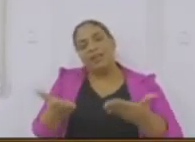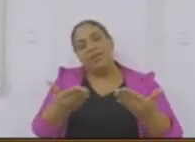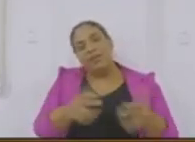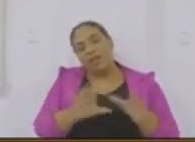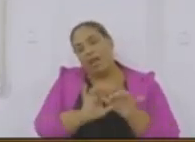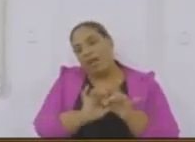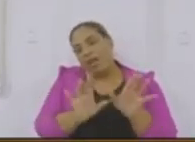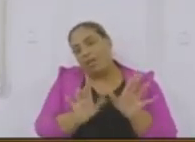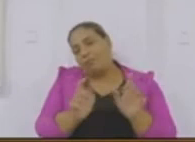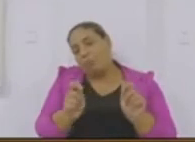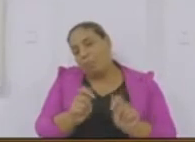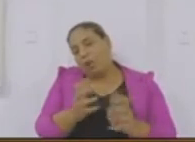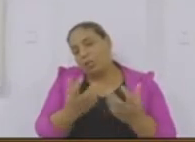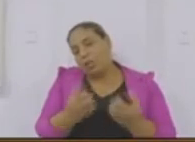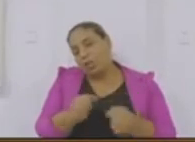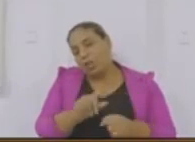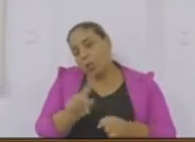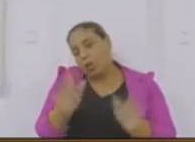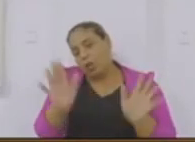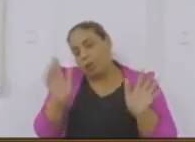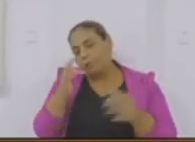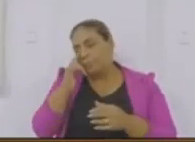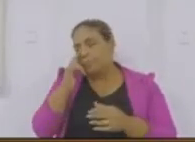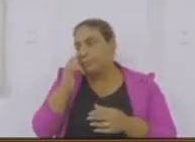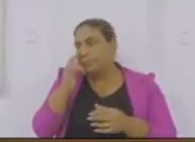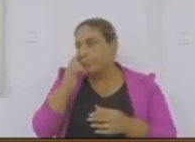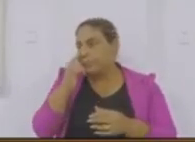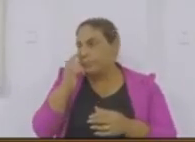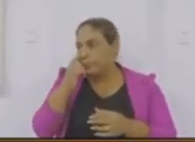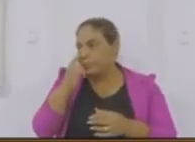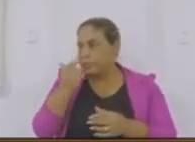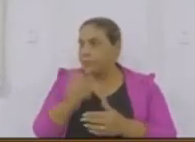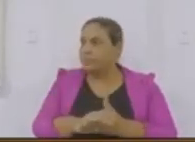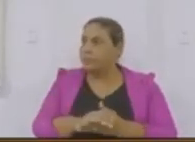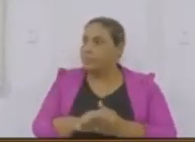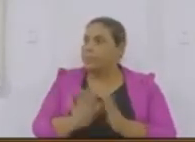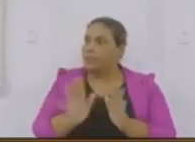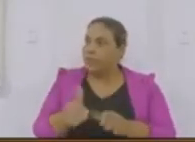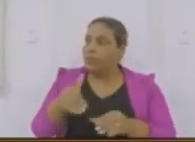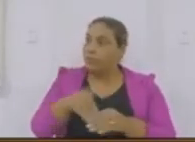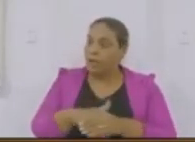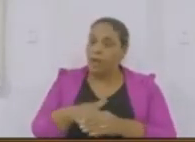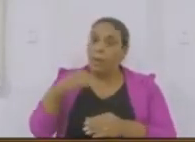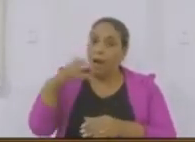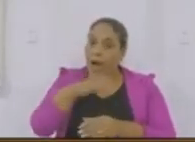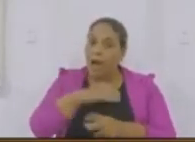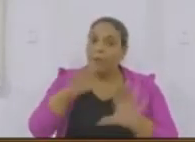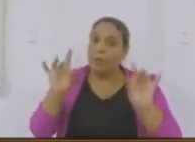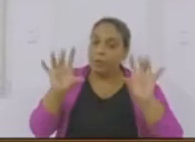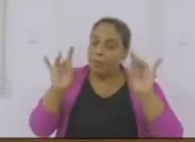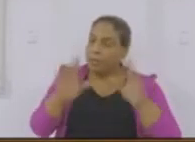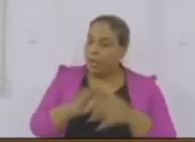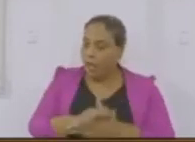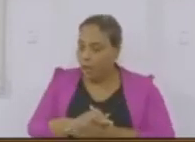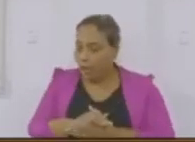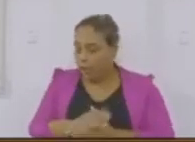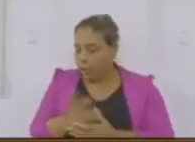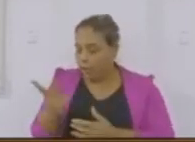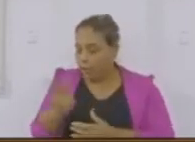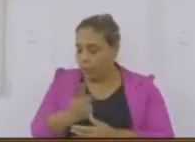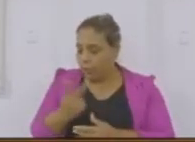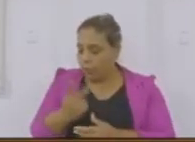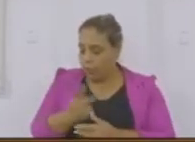aqui, urgência especial, não é, vereador? O urgência especial, votamos, votamos a matéria, votamos, fizemos duas sessões,